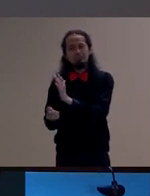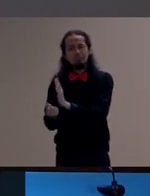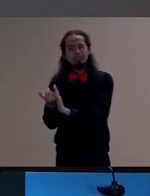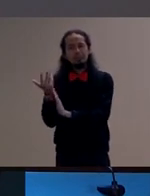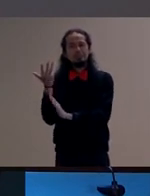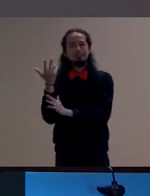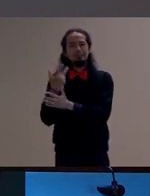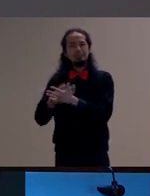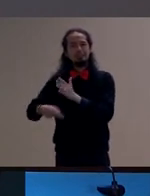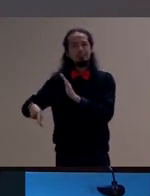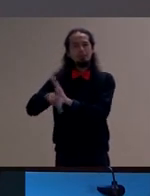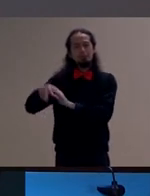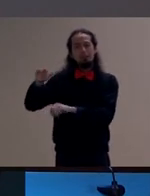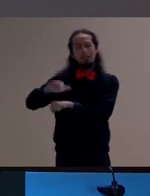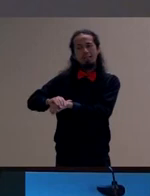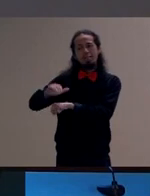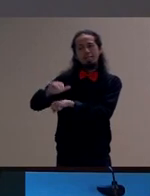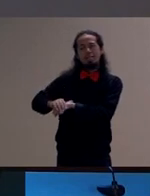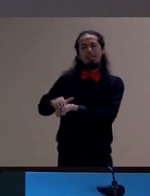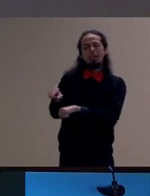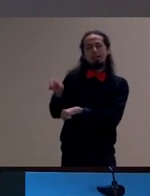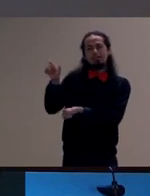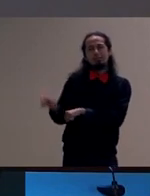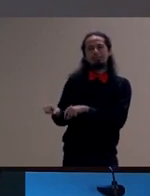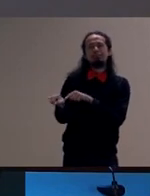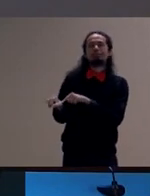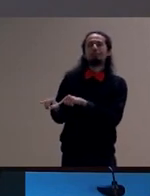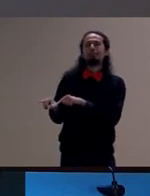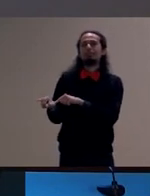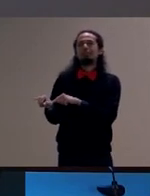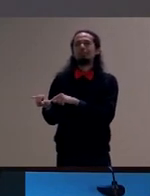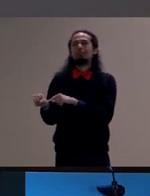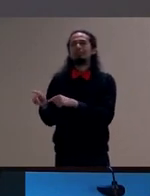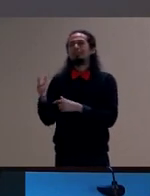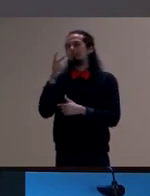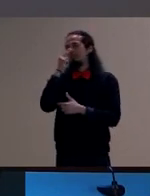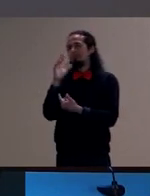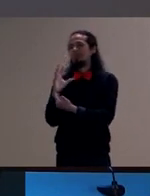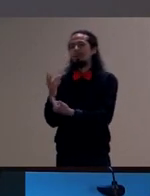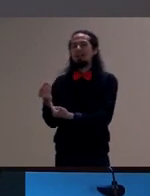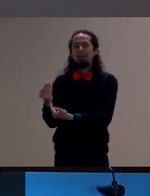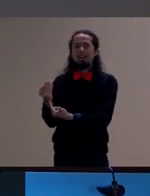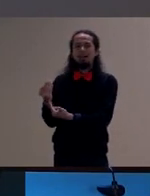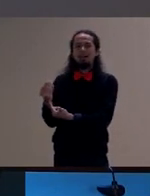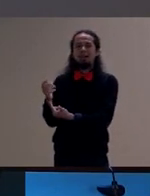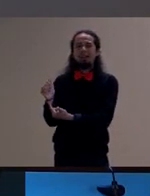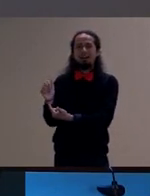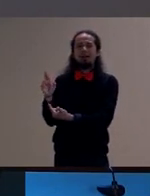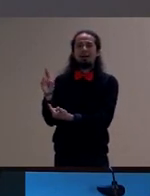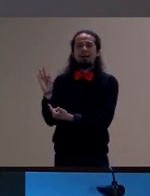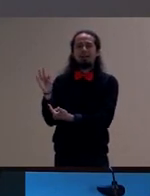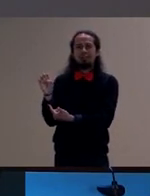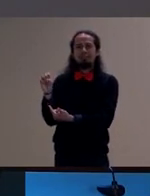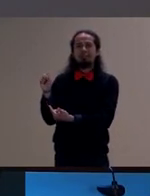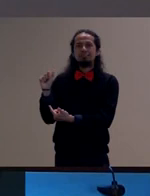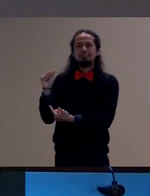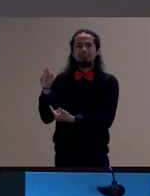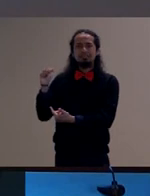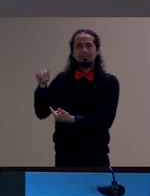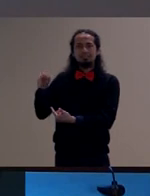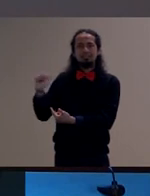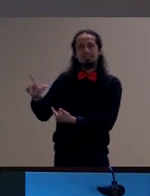se constituindo várias camadas lentamente essa experiência vai se dando em camadas que vão sendo